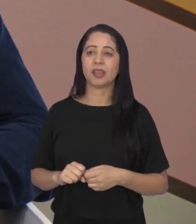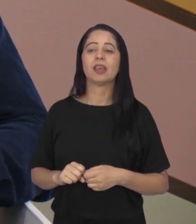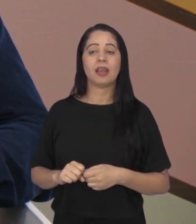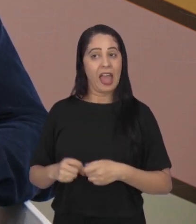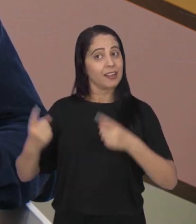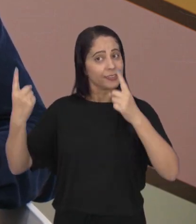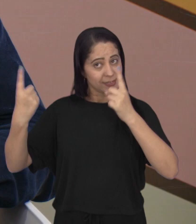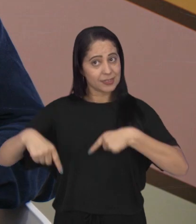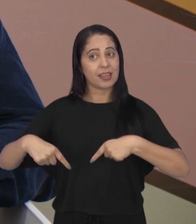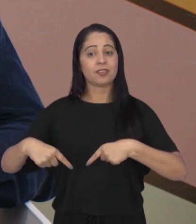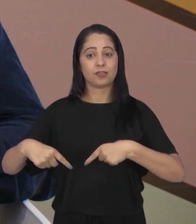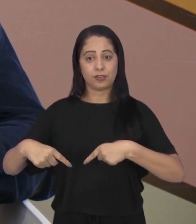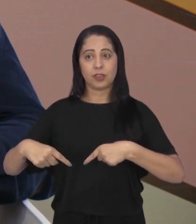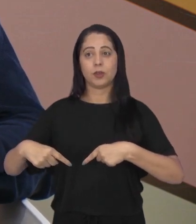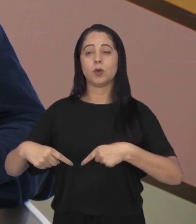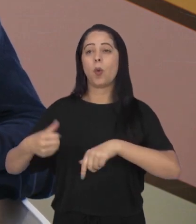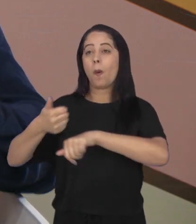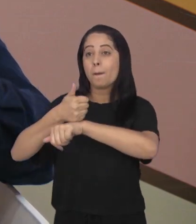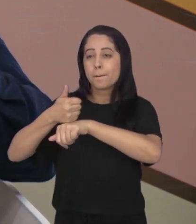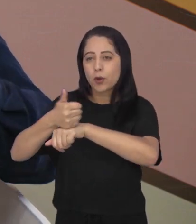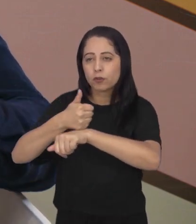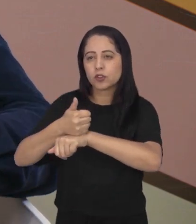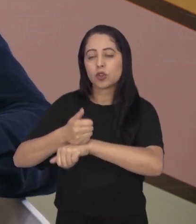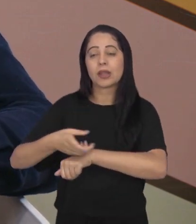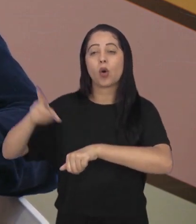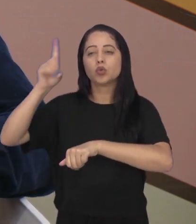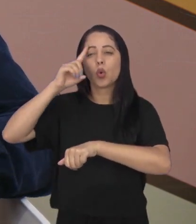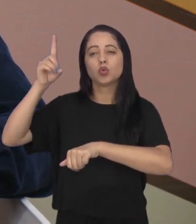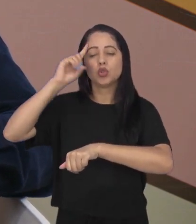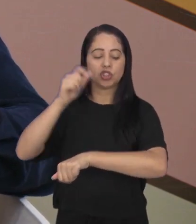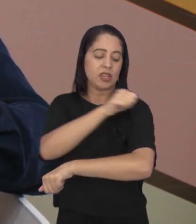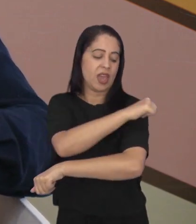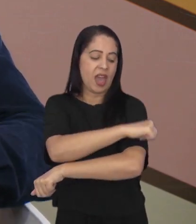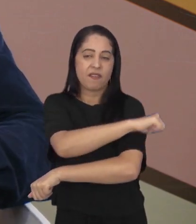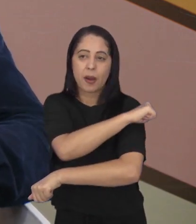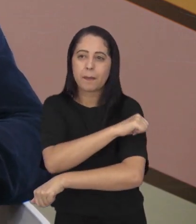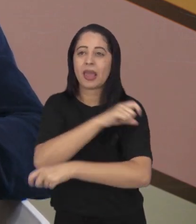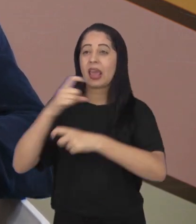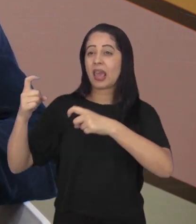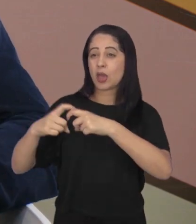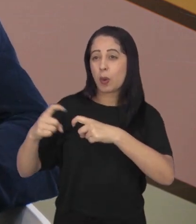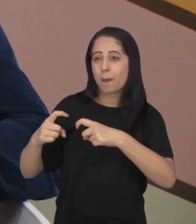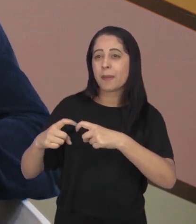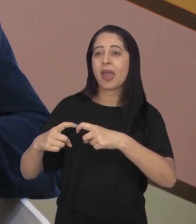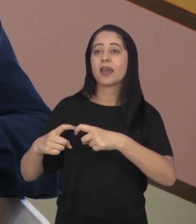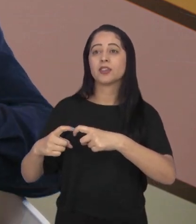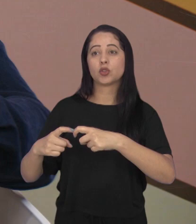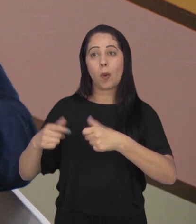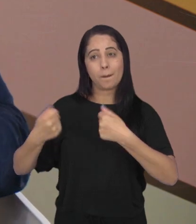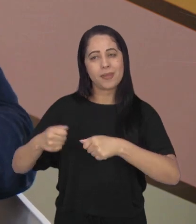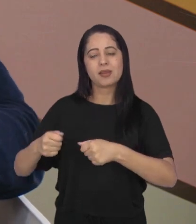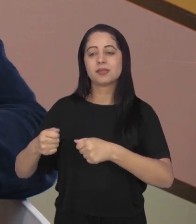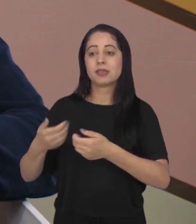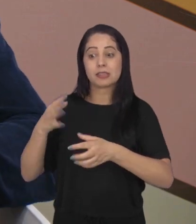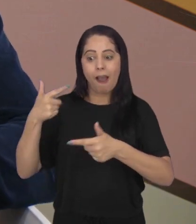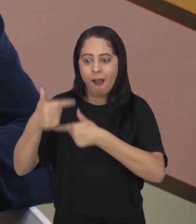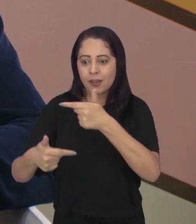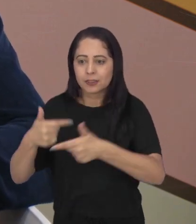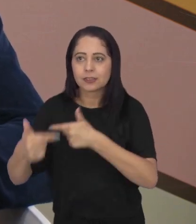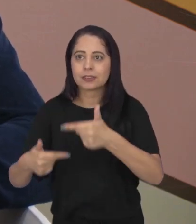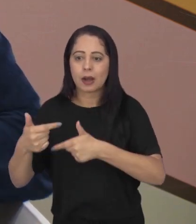Veja como é desafiador para um profissional que presta assistência, seja ele um médico, um enfermeiro, na hora de um procedimento,